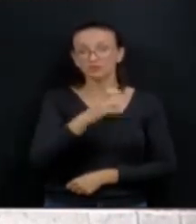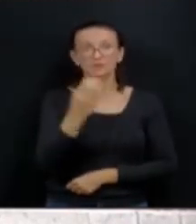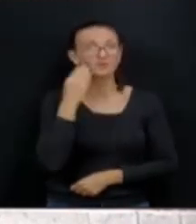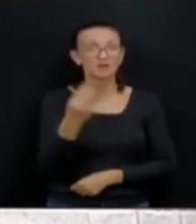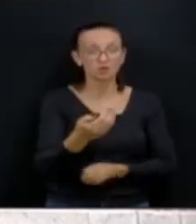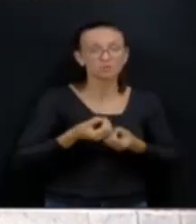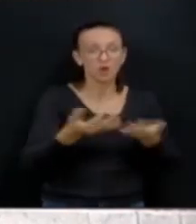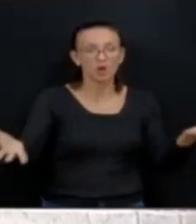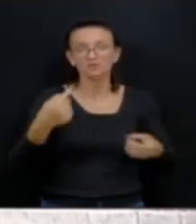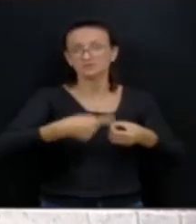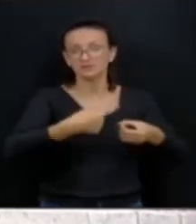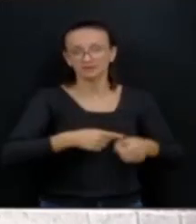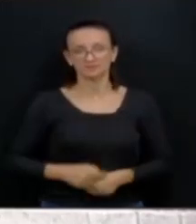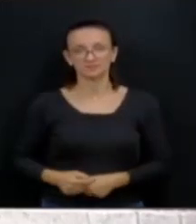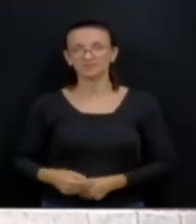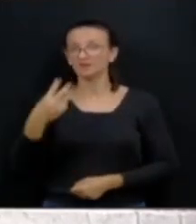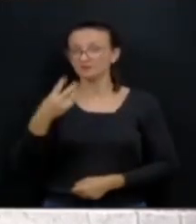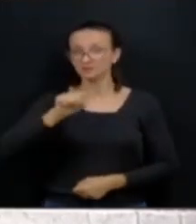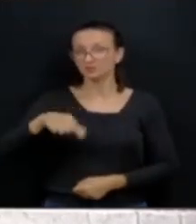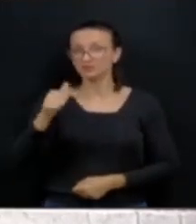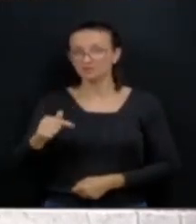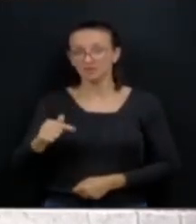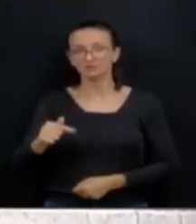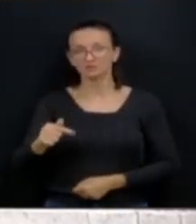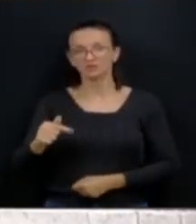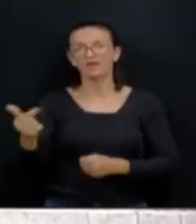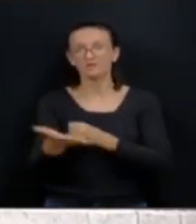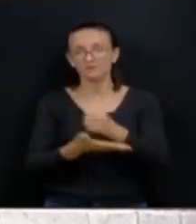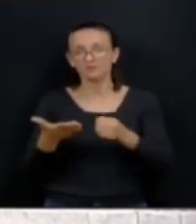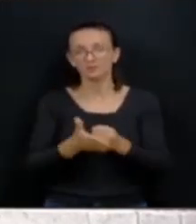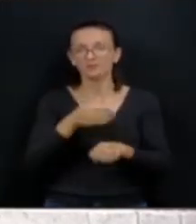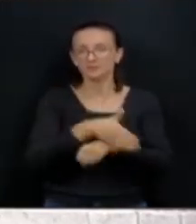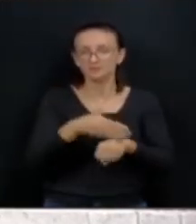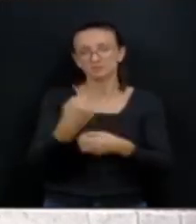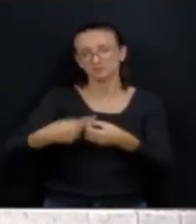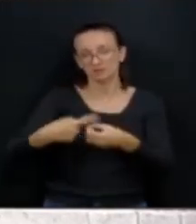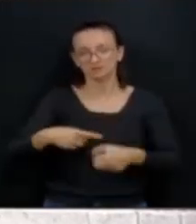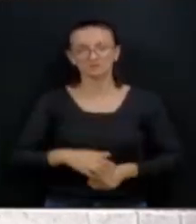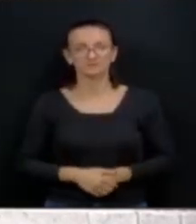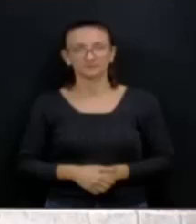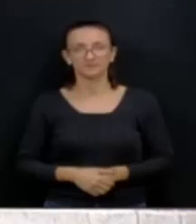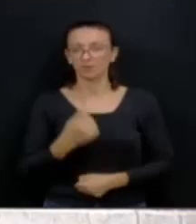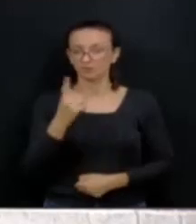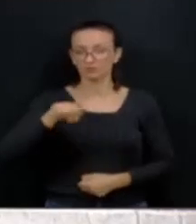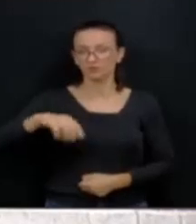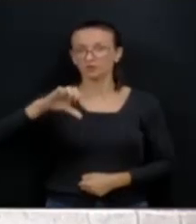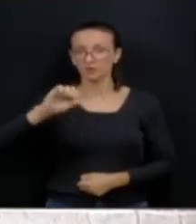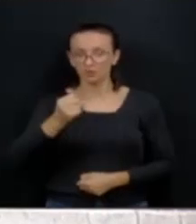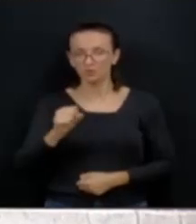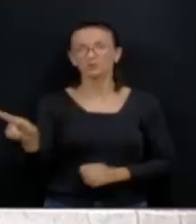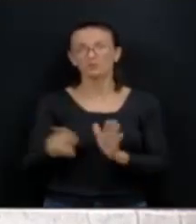municípios. 3,7 para os FPM, Fundo de Participação das Cidades, dos Municípios. 1,8 para o Fundeb.